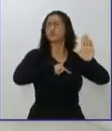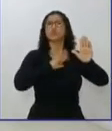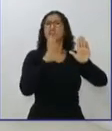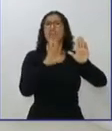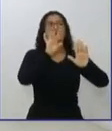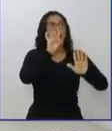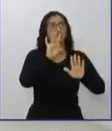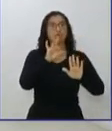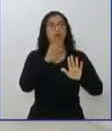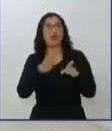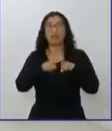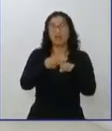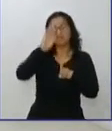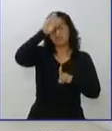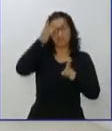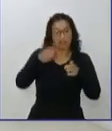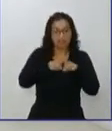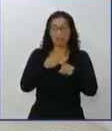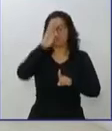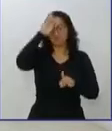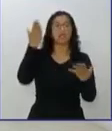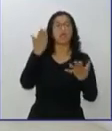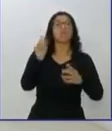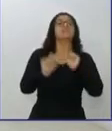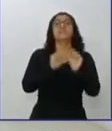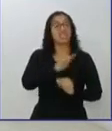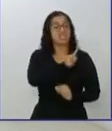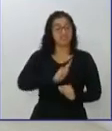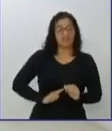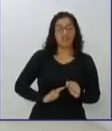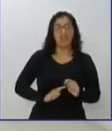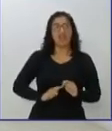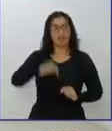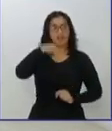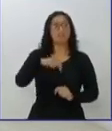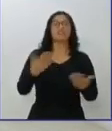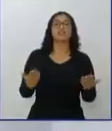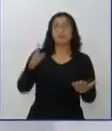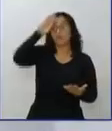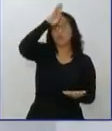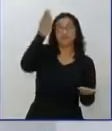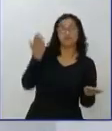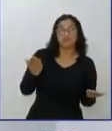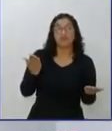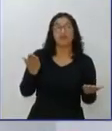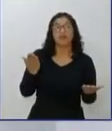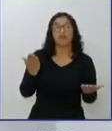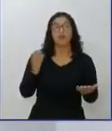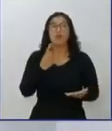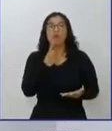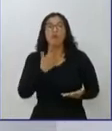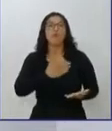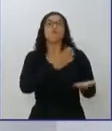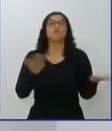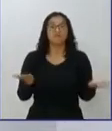pergunto, quem governa o Estado? É o Bolsonaro ou é o Capitão Contar, caso eleito? Quem vai governar o Estado é o povo sumatogrossense. Eu estou